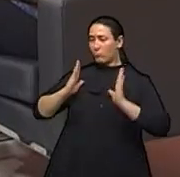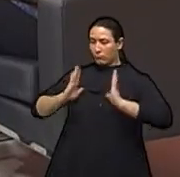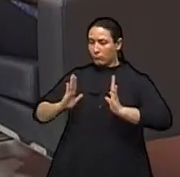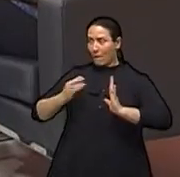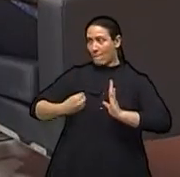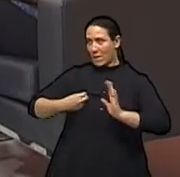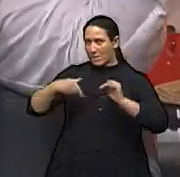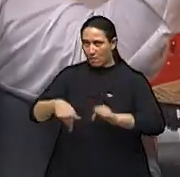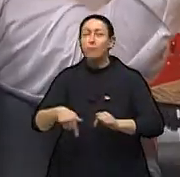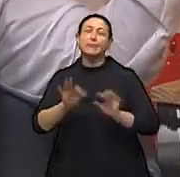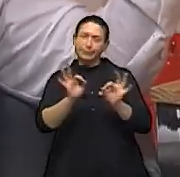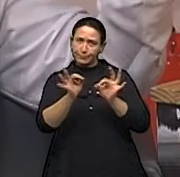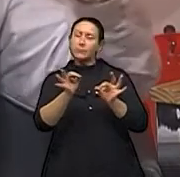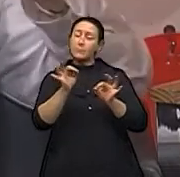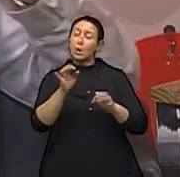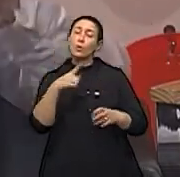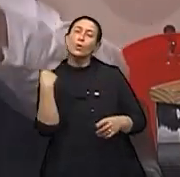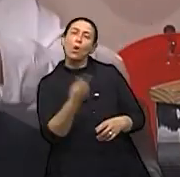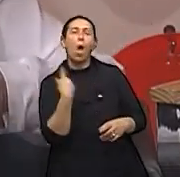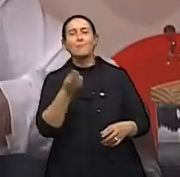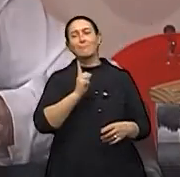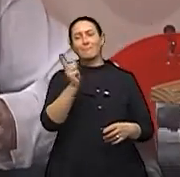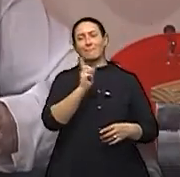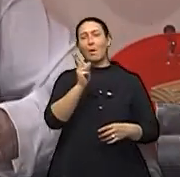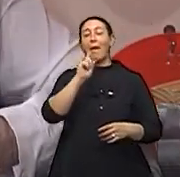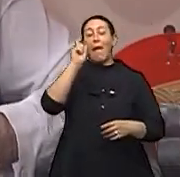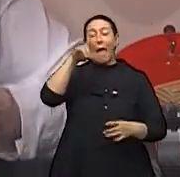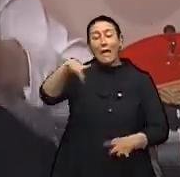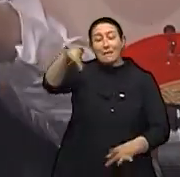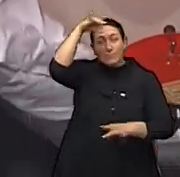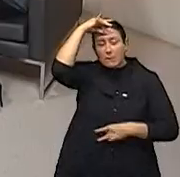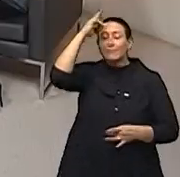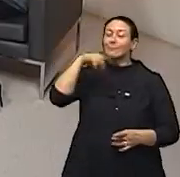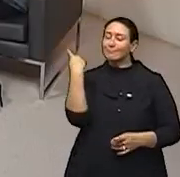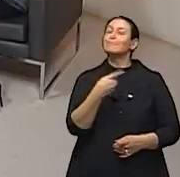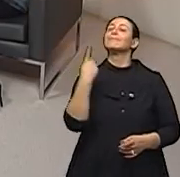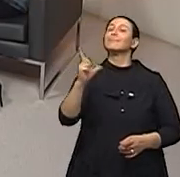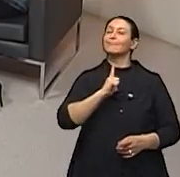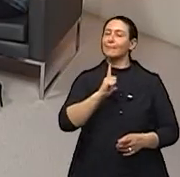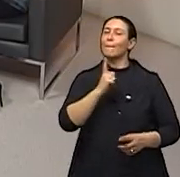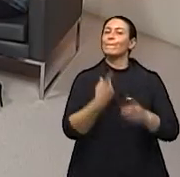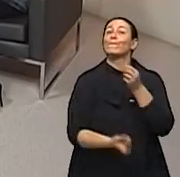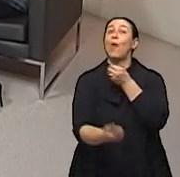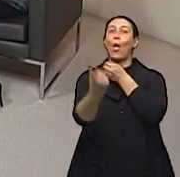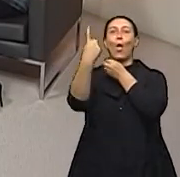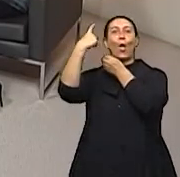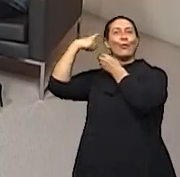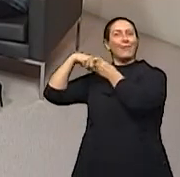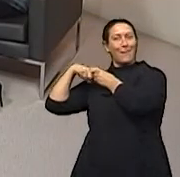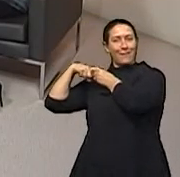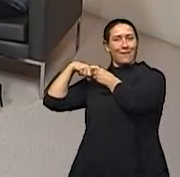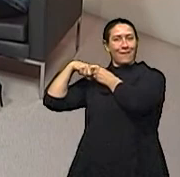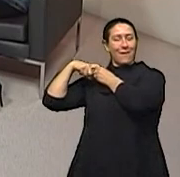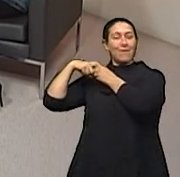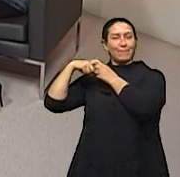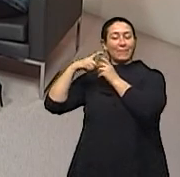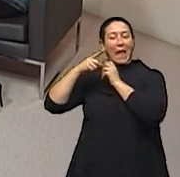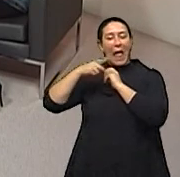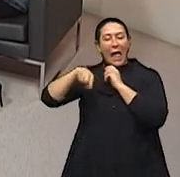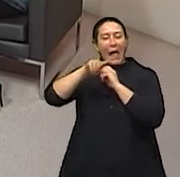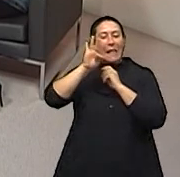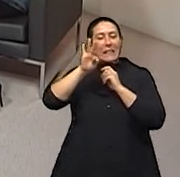nós vamos além, porque dentro da linha tradicional, nós vamos, o terapeuta vai investigar dentro